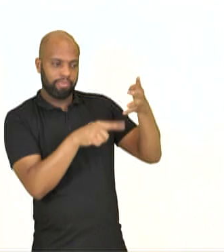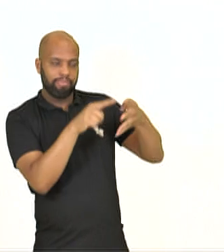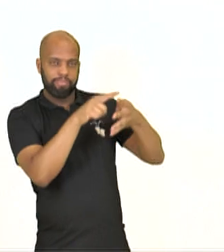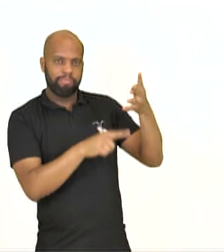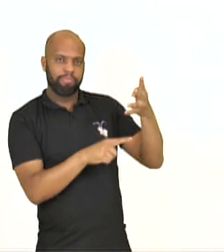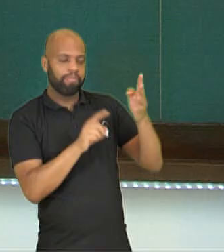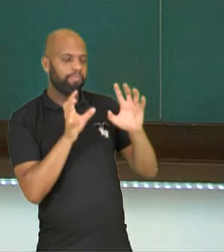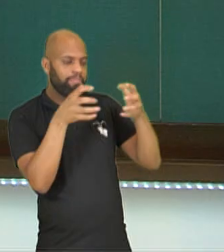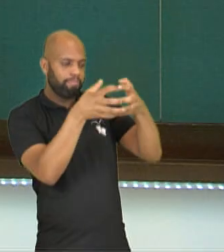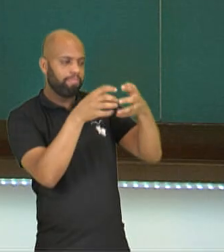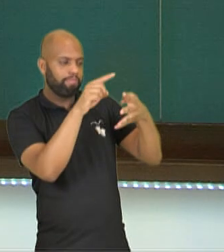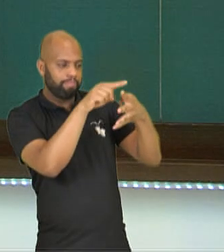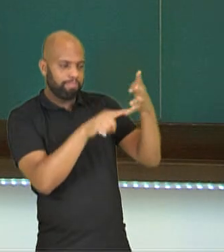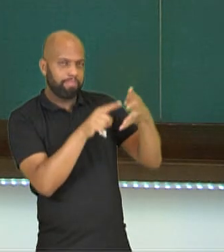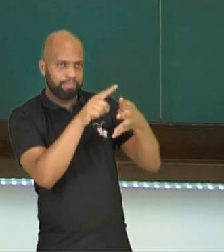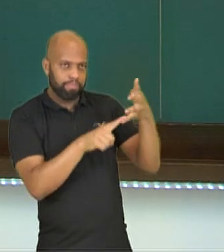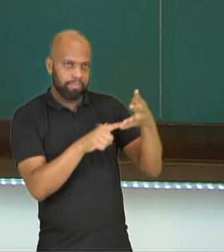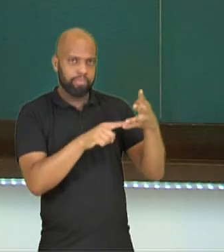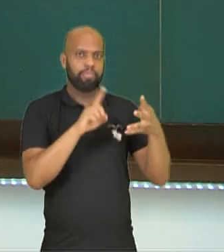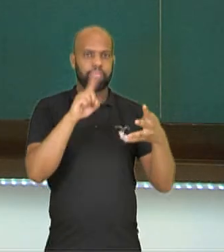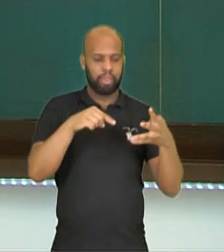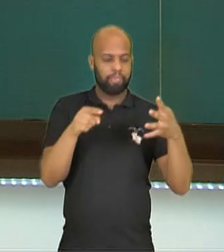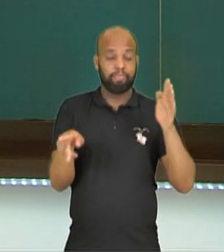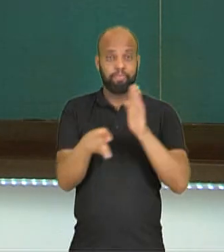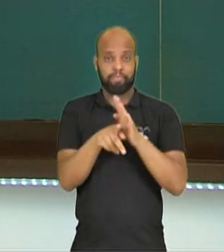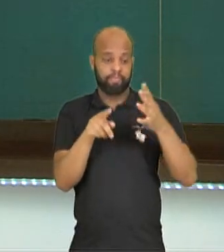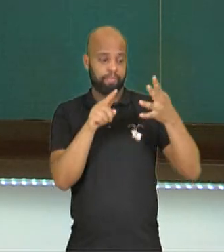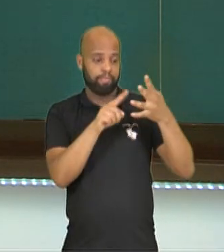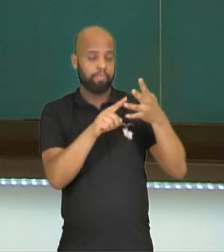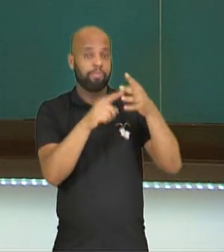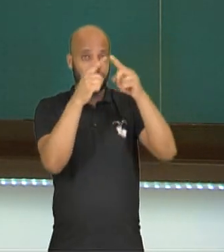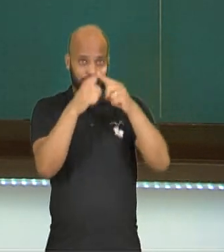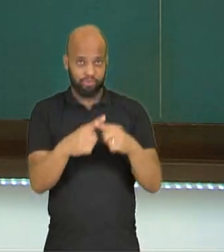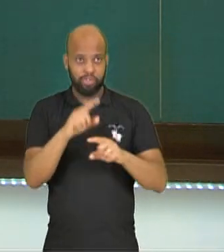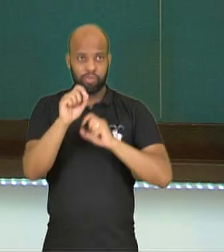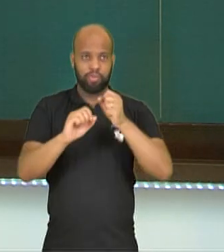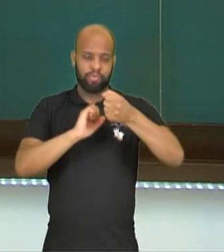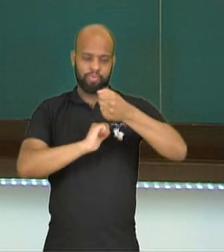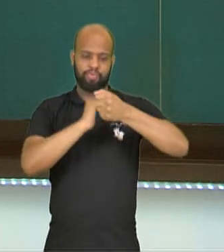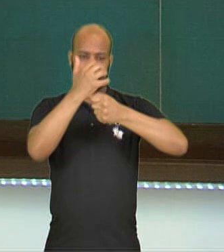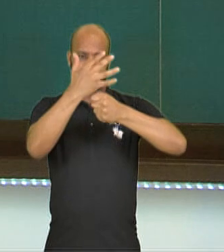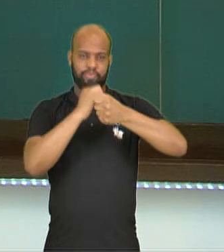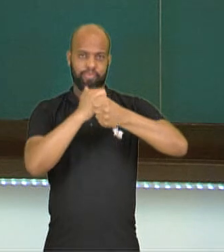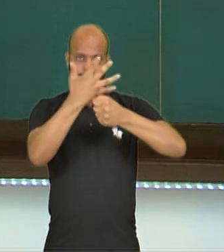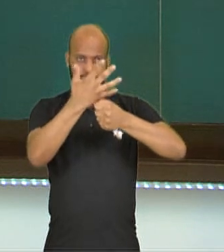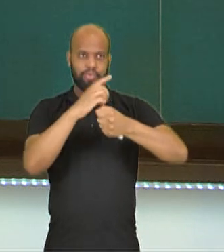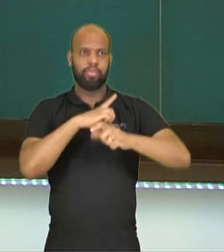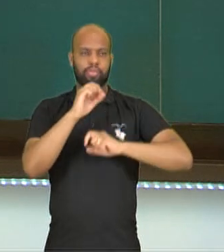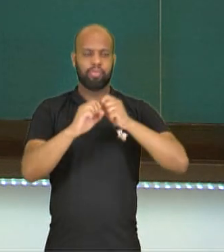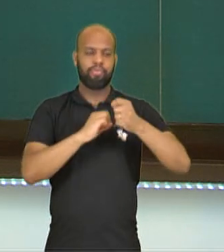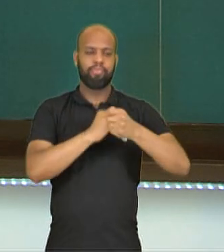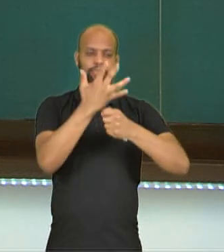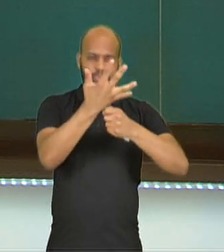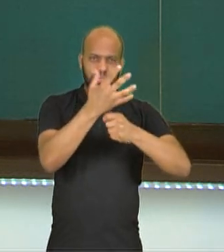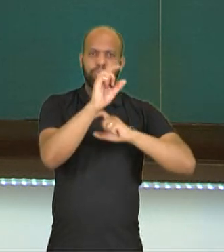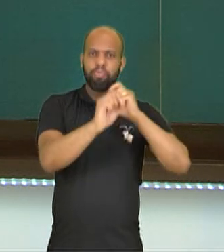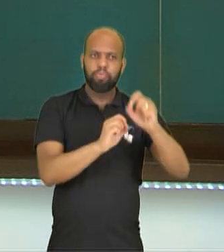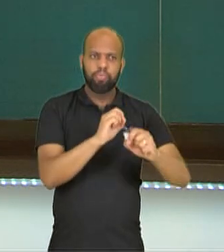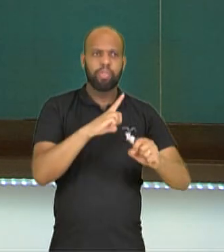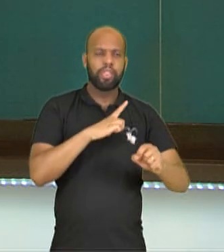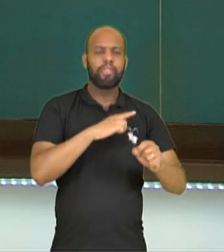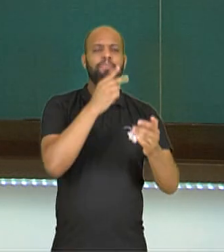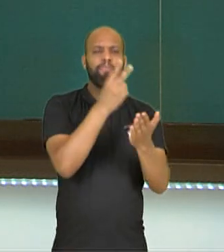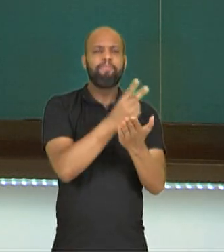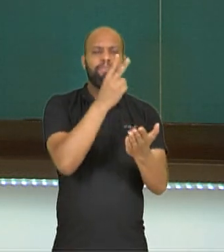são uma extensão da multiplicação, ok? Que é a potência. Então eu tenho uma multiplicação aqui, ó, repetitiva. O